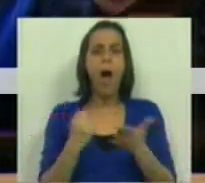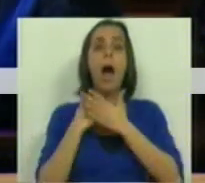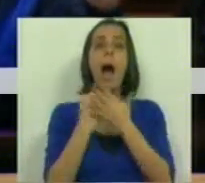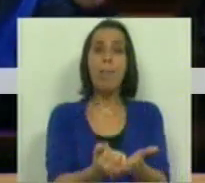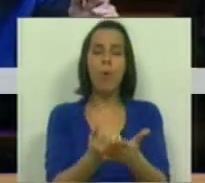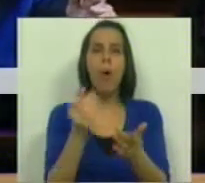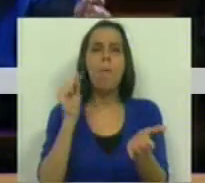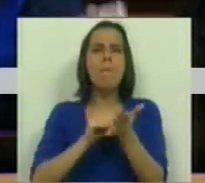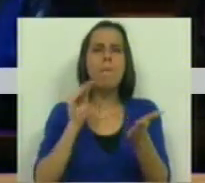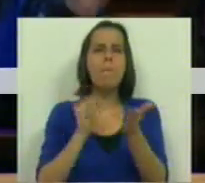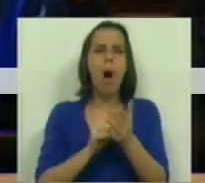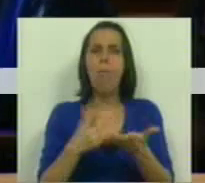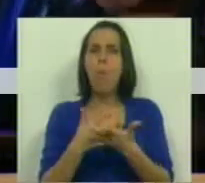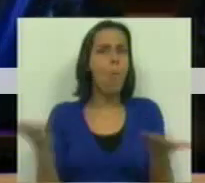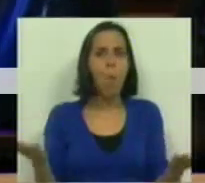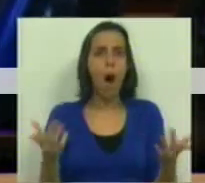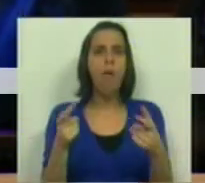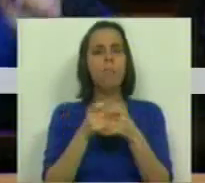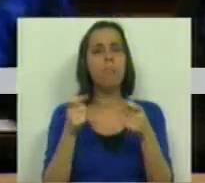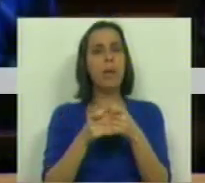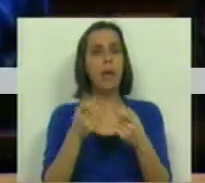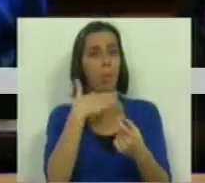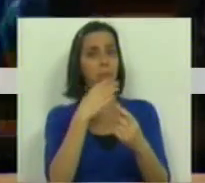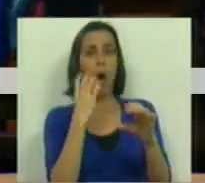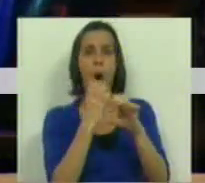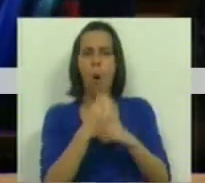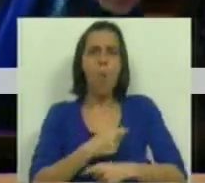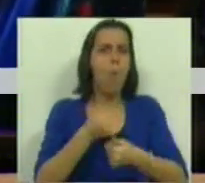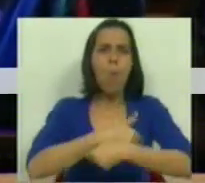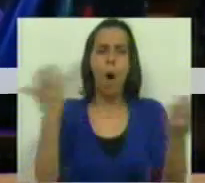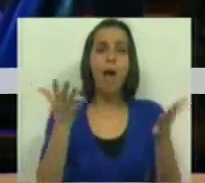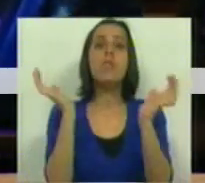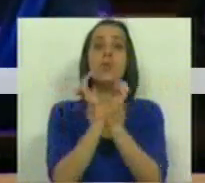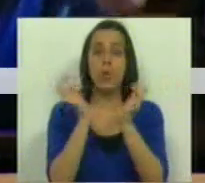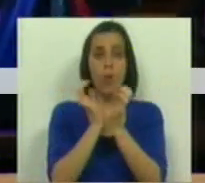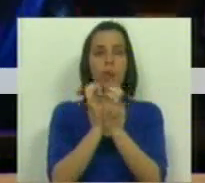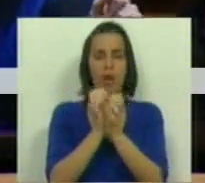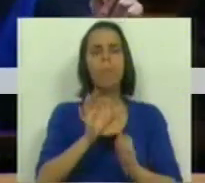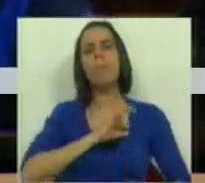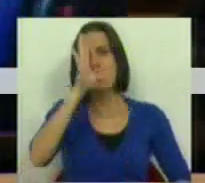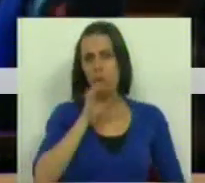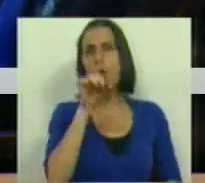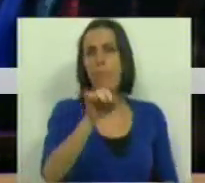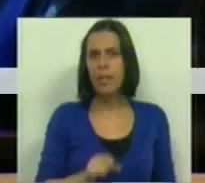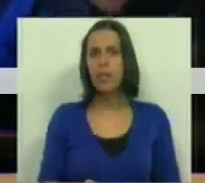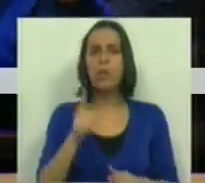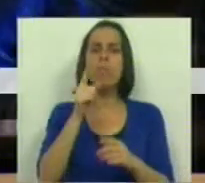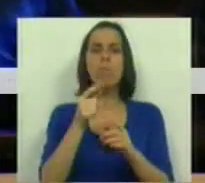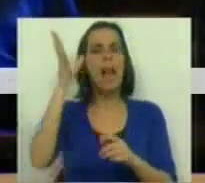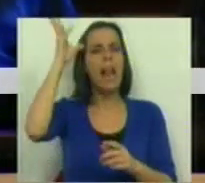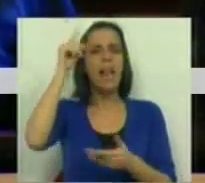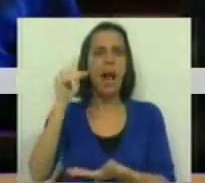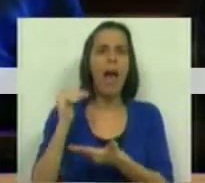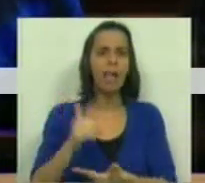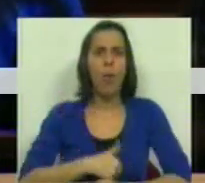apoiar os mais pobres para um bilhete de autocarro. Não há dinheiro na Segurança Social, Sr. Ministro, para um pacote